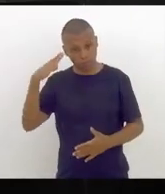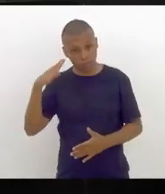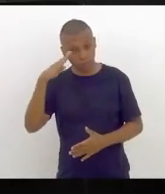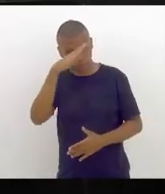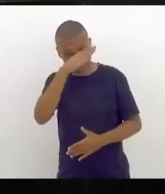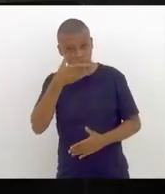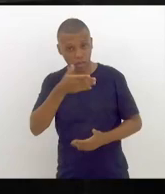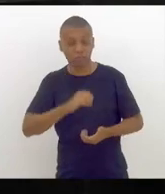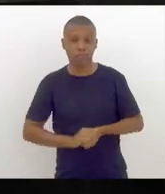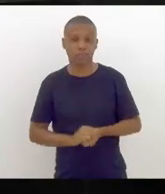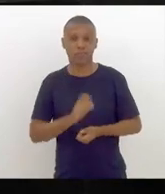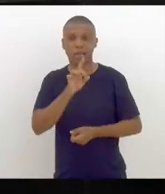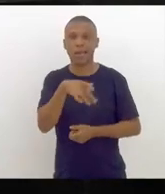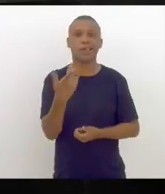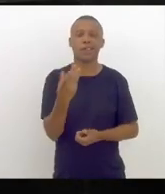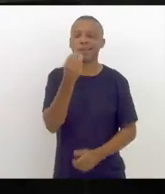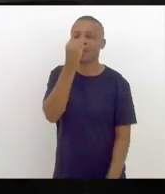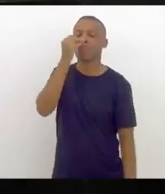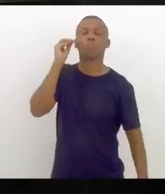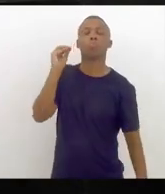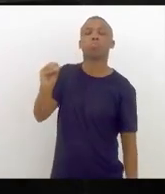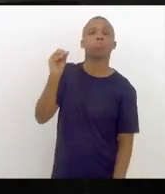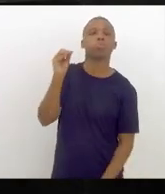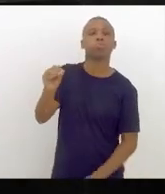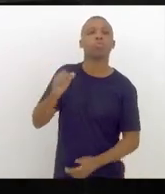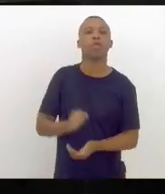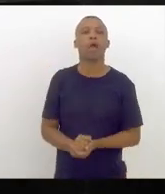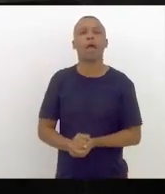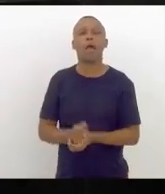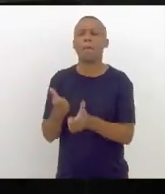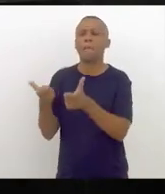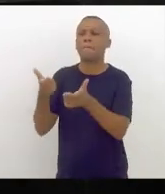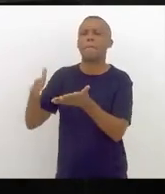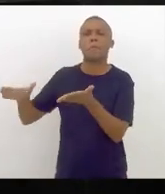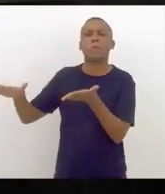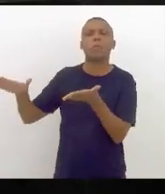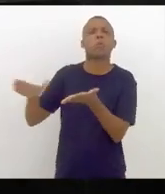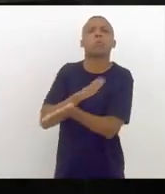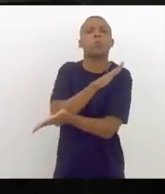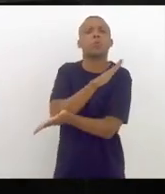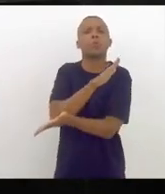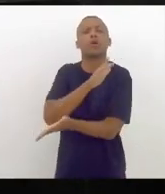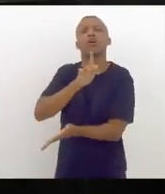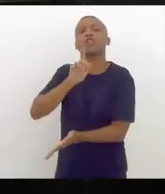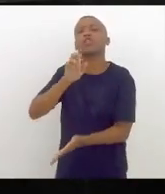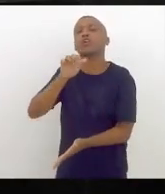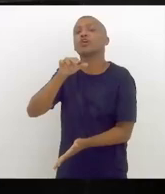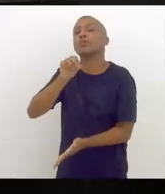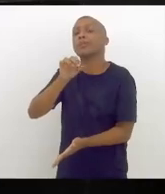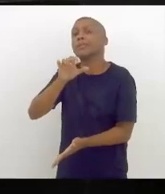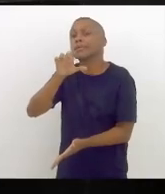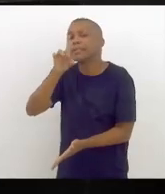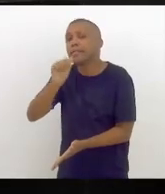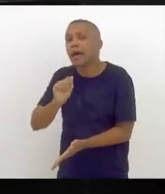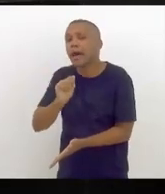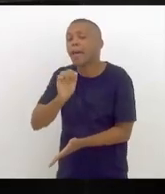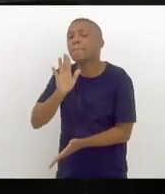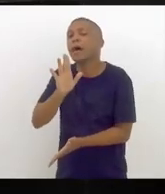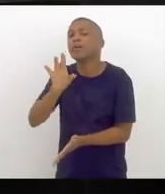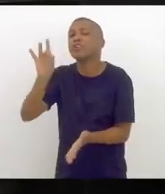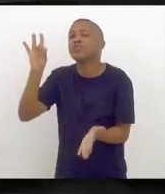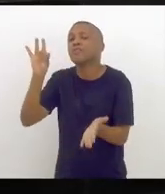é negacionista, é genocida. Mas quem será de fato o verdadeiro